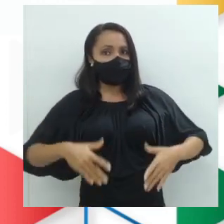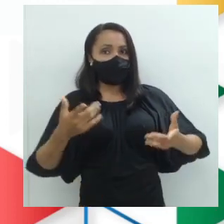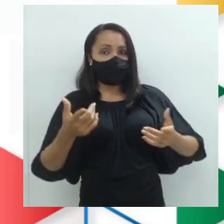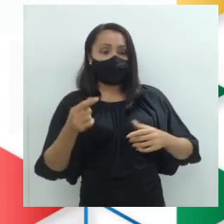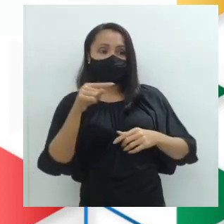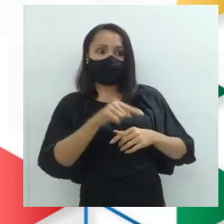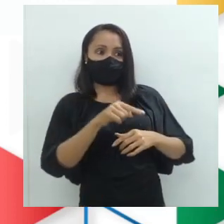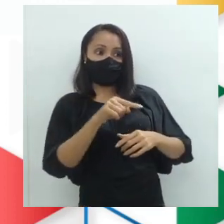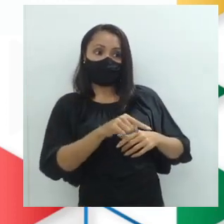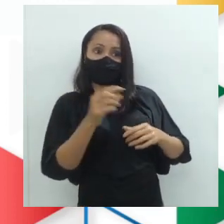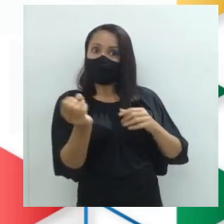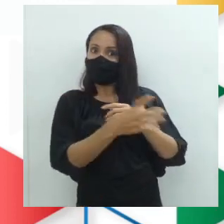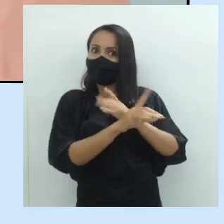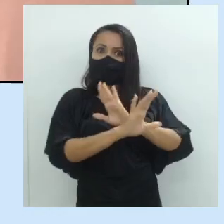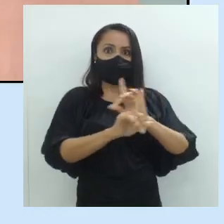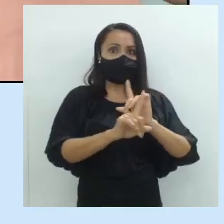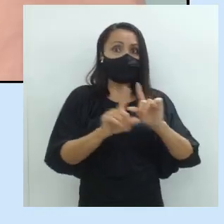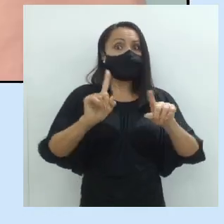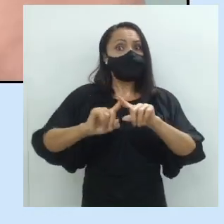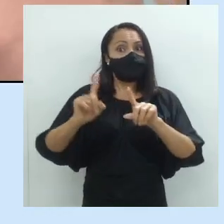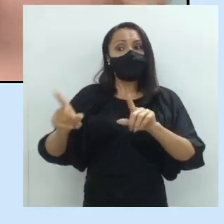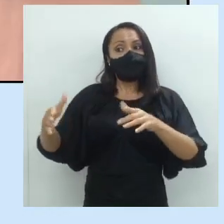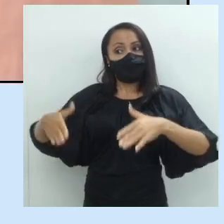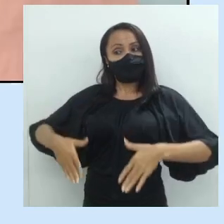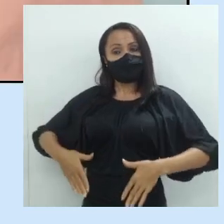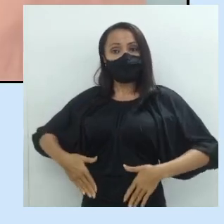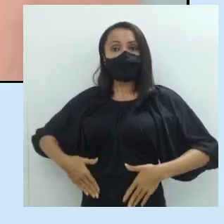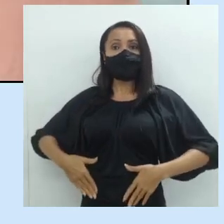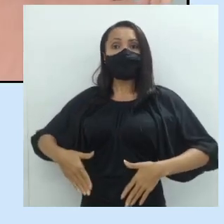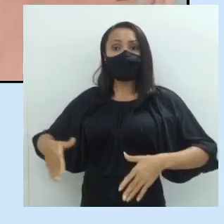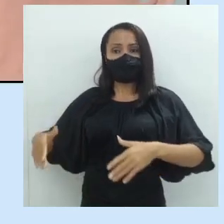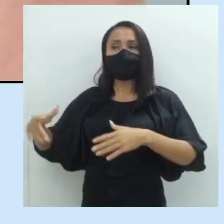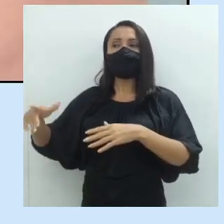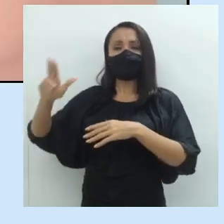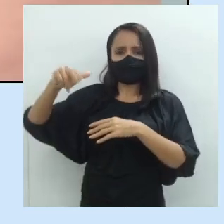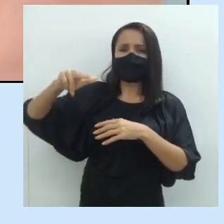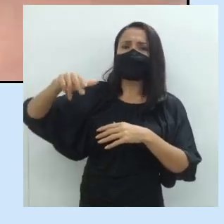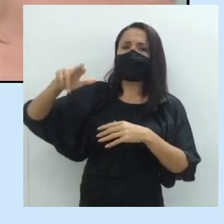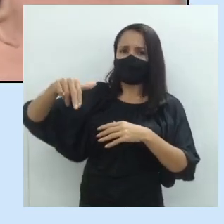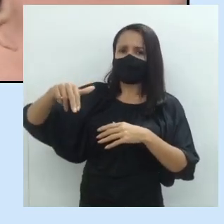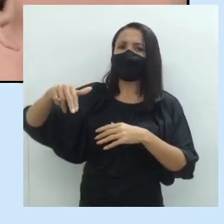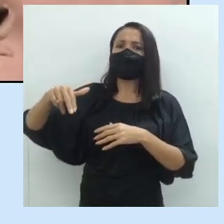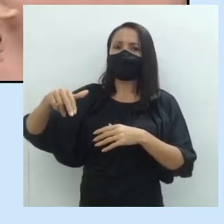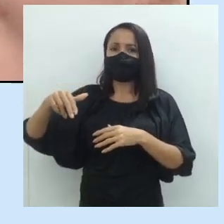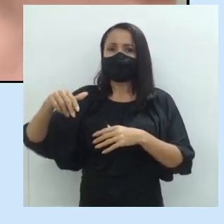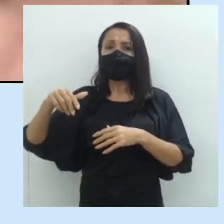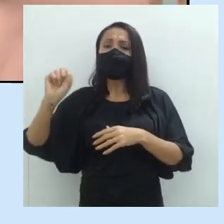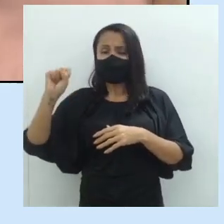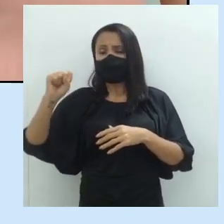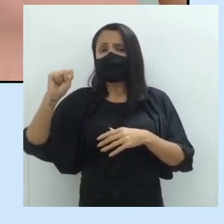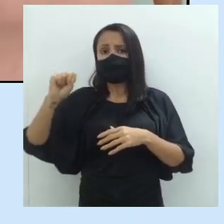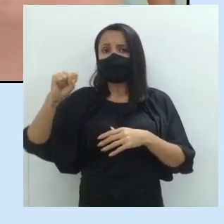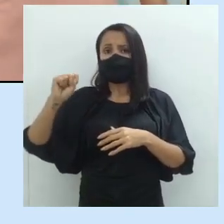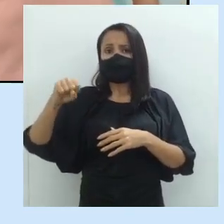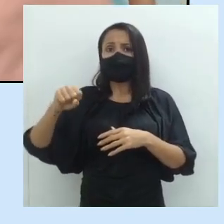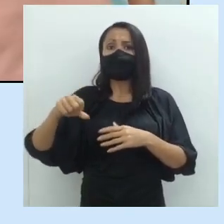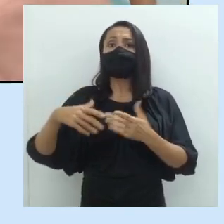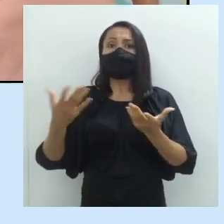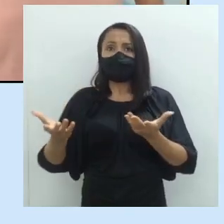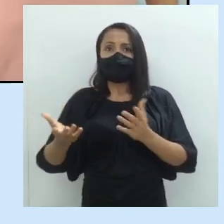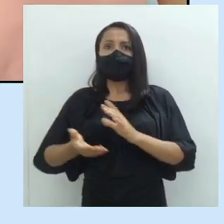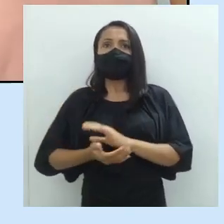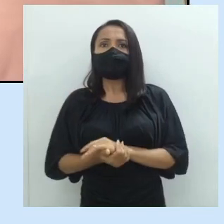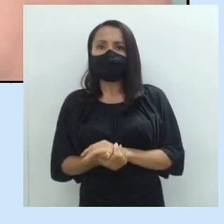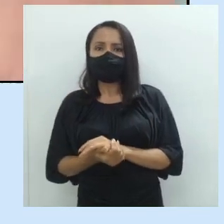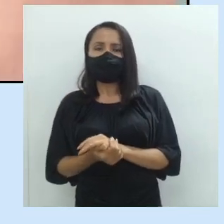É porque a calça é nova. Mas no outro, sim, há uma ironia, e ironia, está ironizando. E aqui,